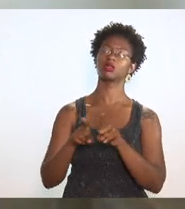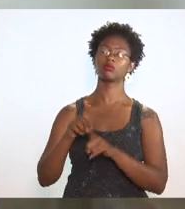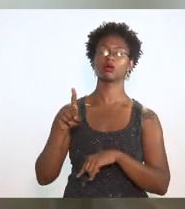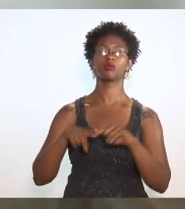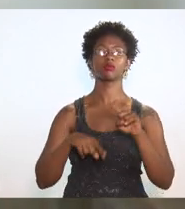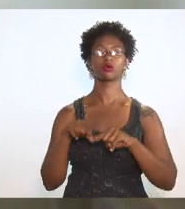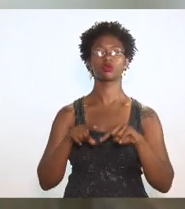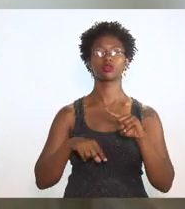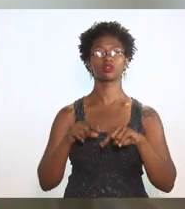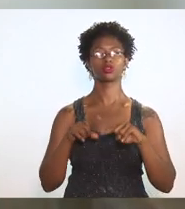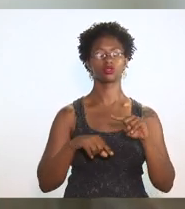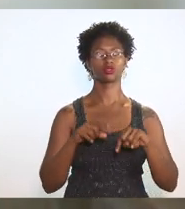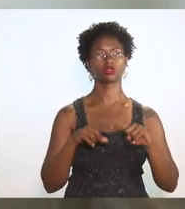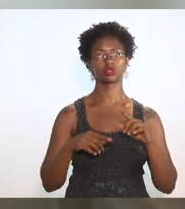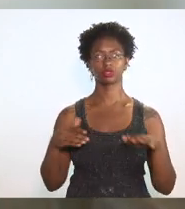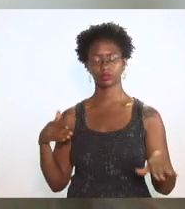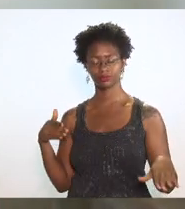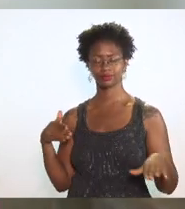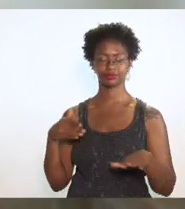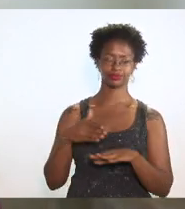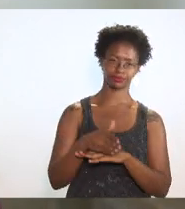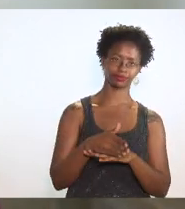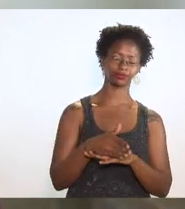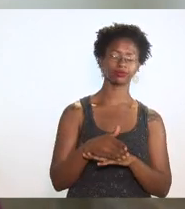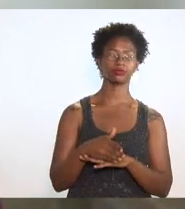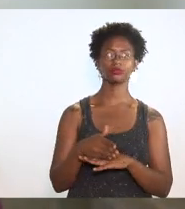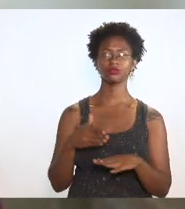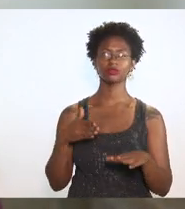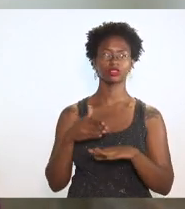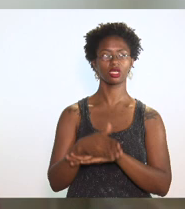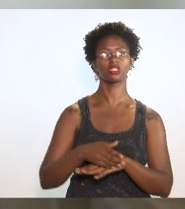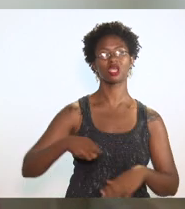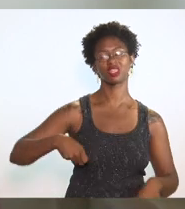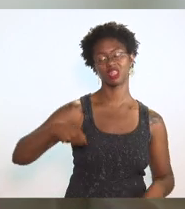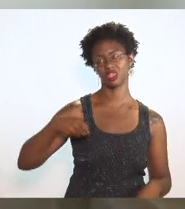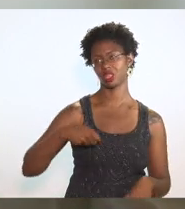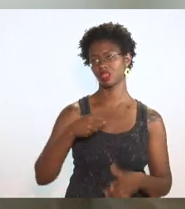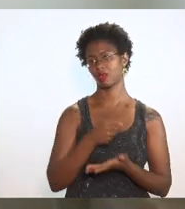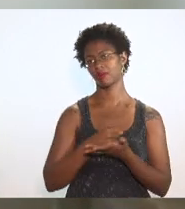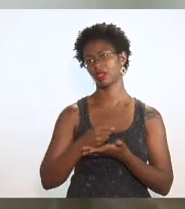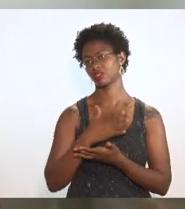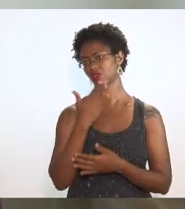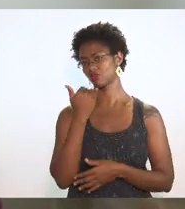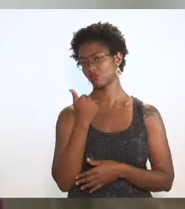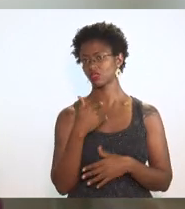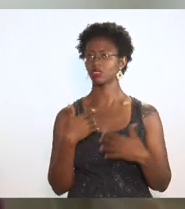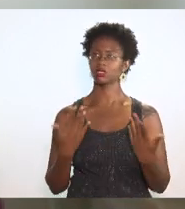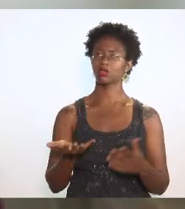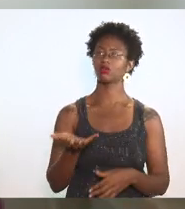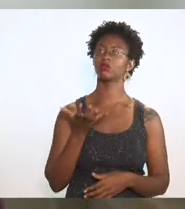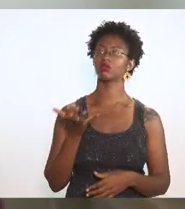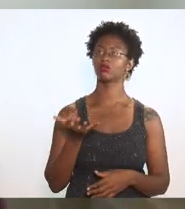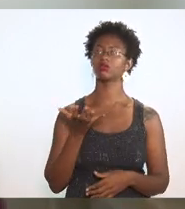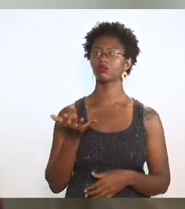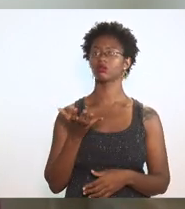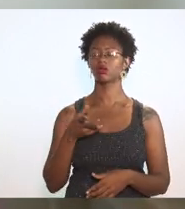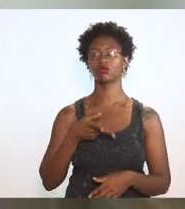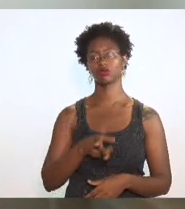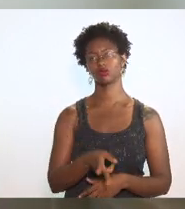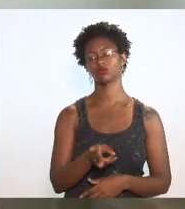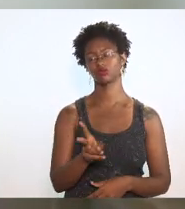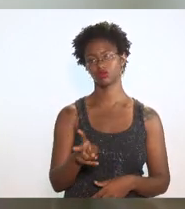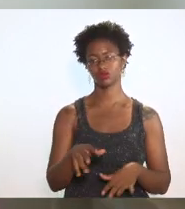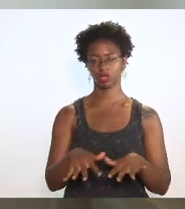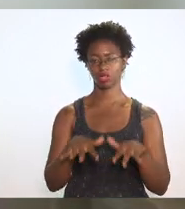produtos que entram dentro da cesta básica. Então, queria continuar com a